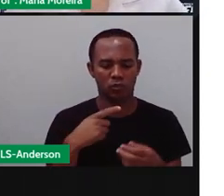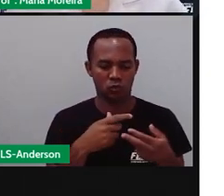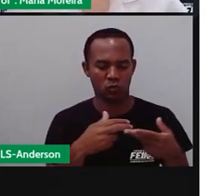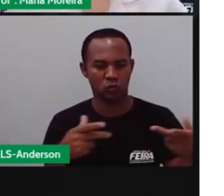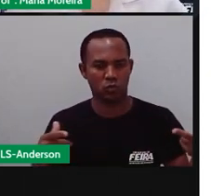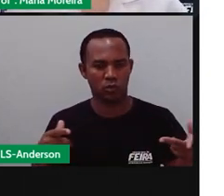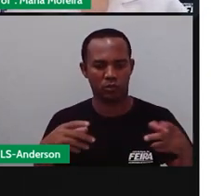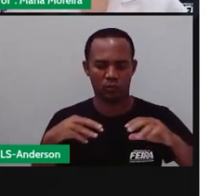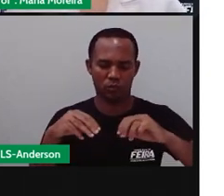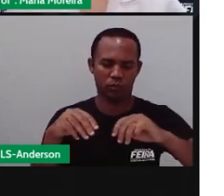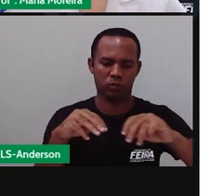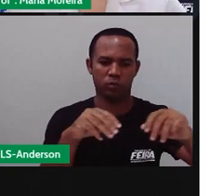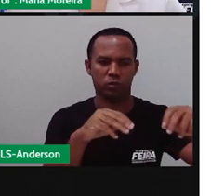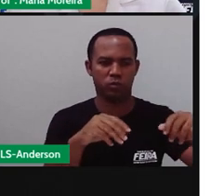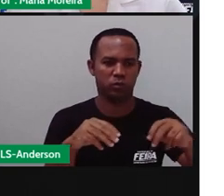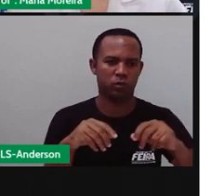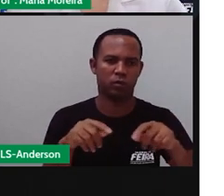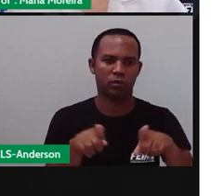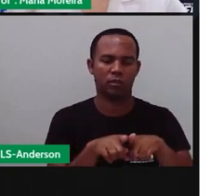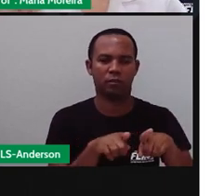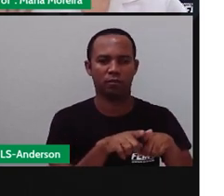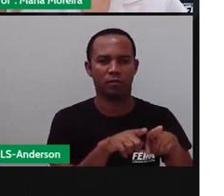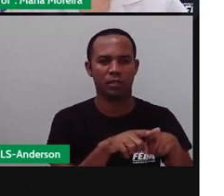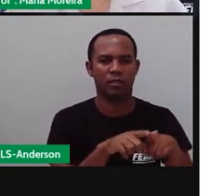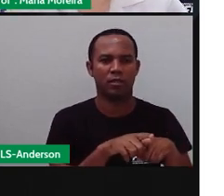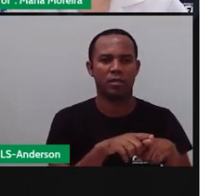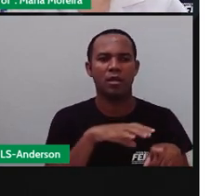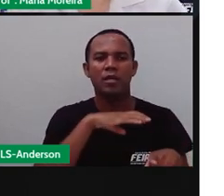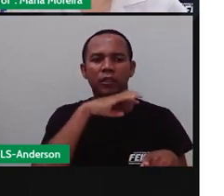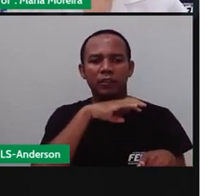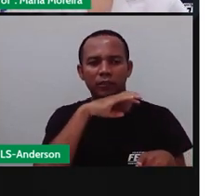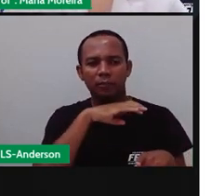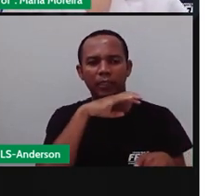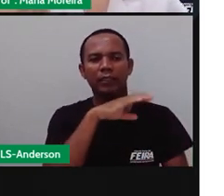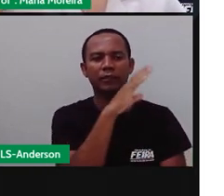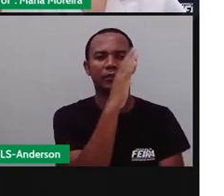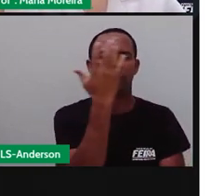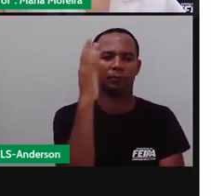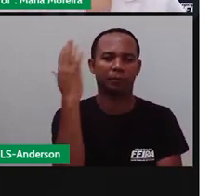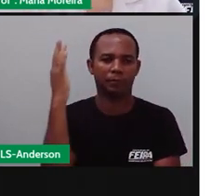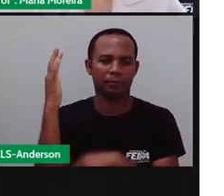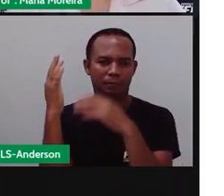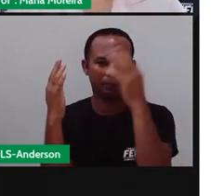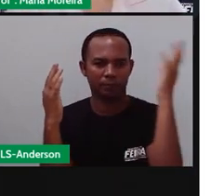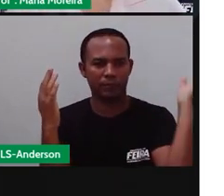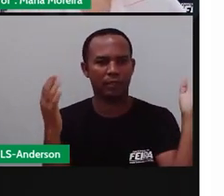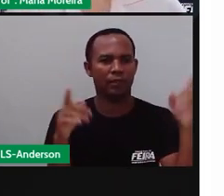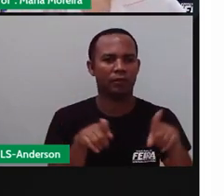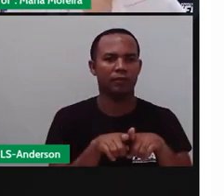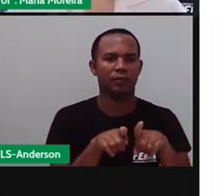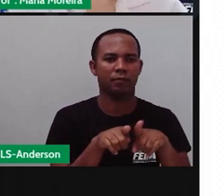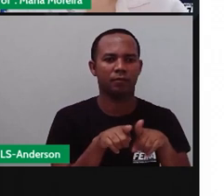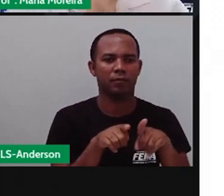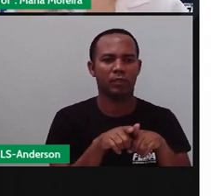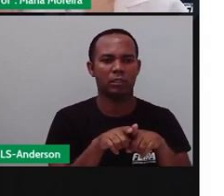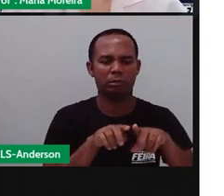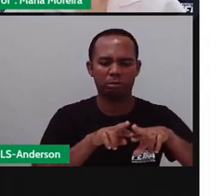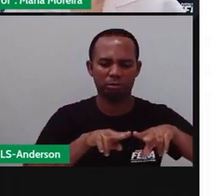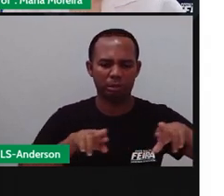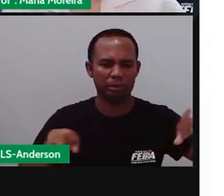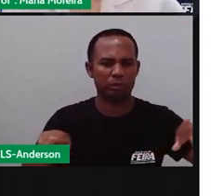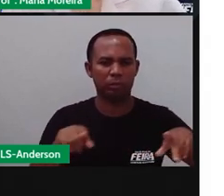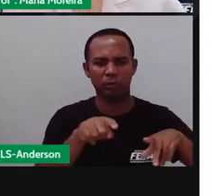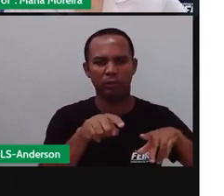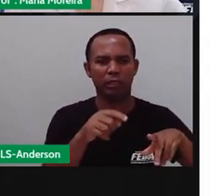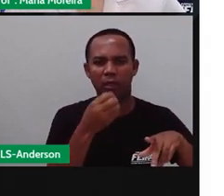né, que é decomposição de animais em plantas. A gente já falou aqui sobre decomposição, sobre o tipo de decomposição do material, quando ele é orgânico e quando ele